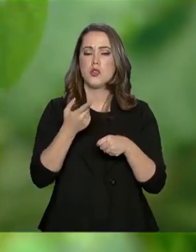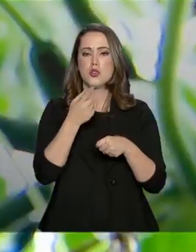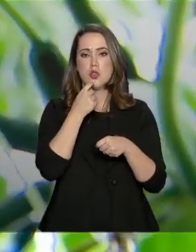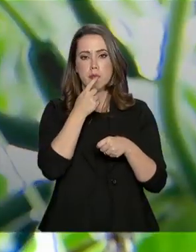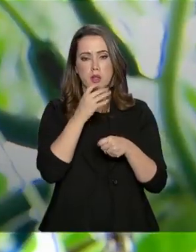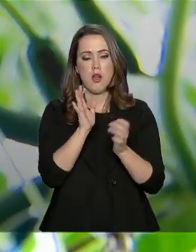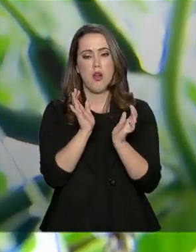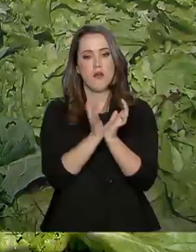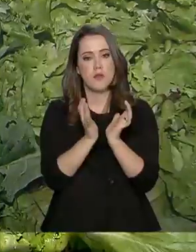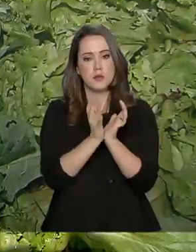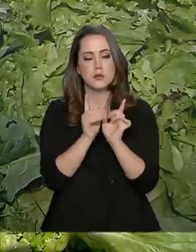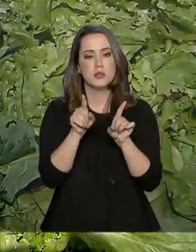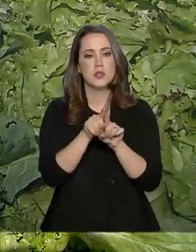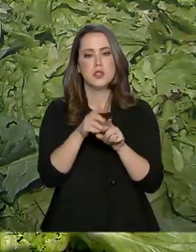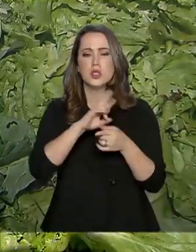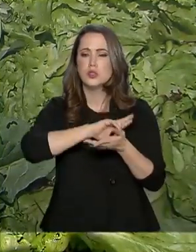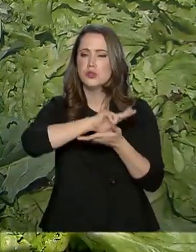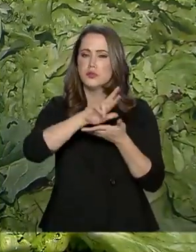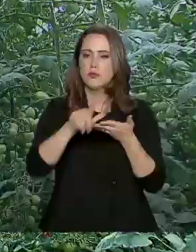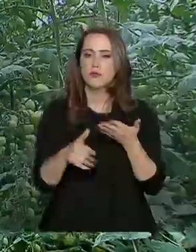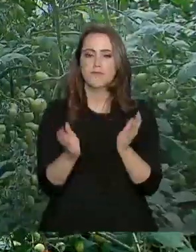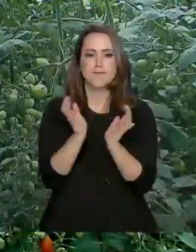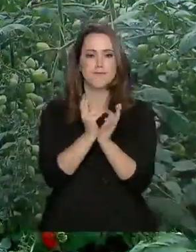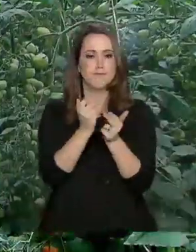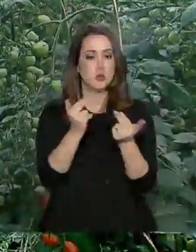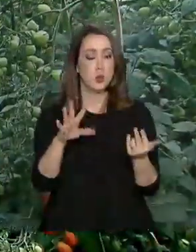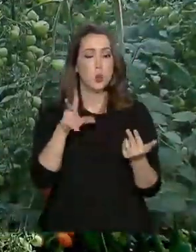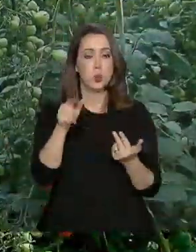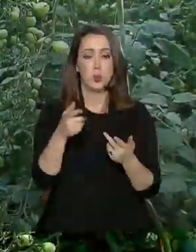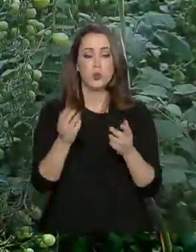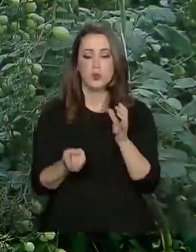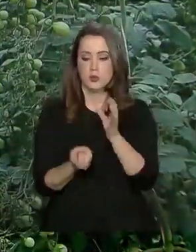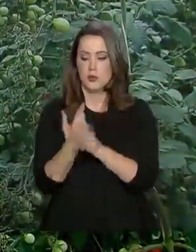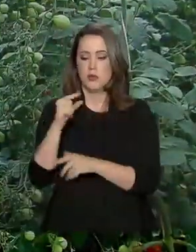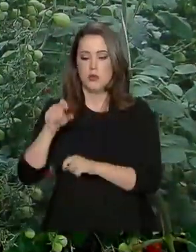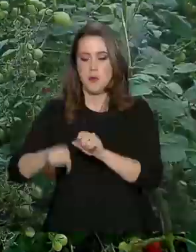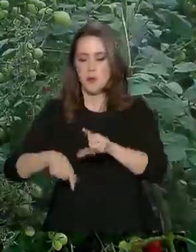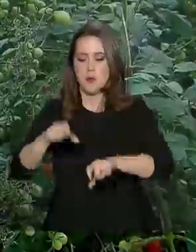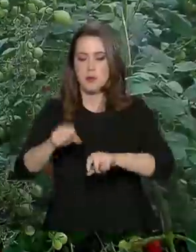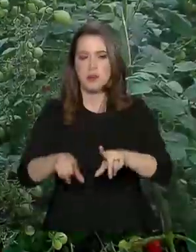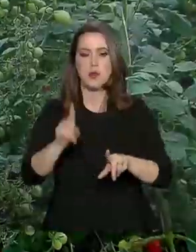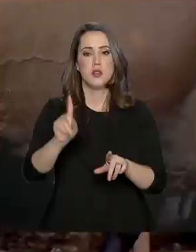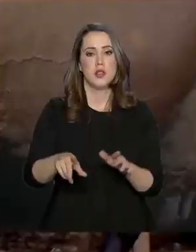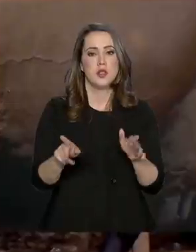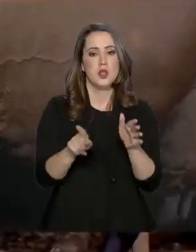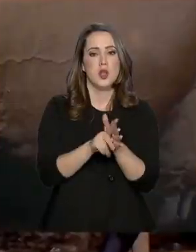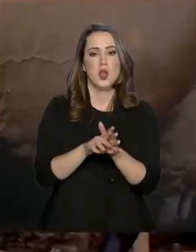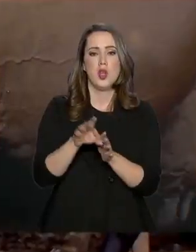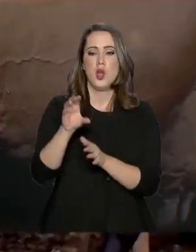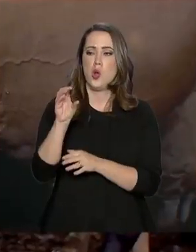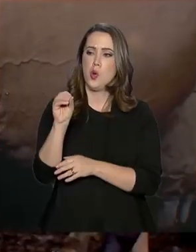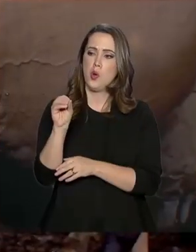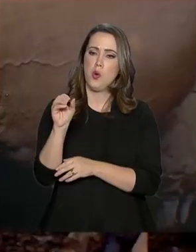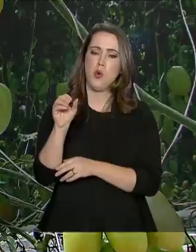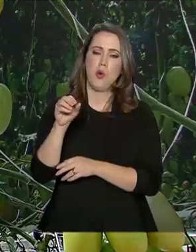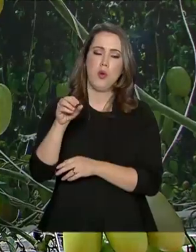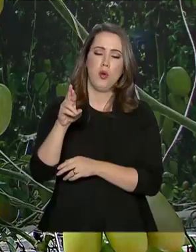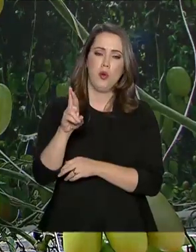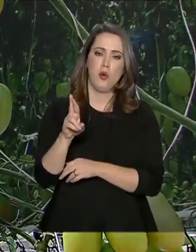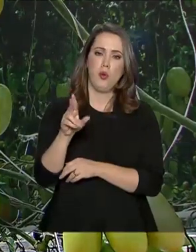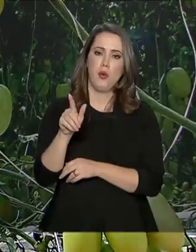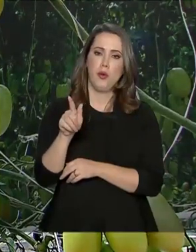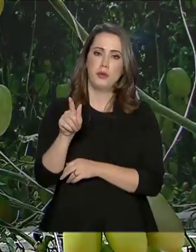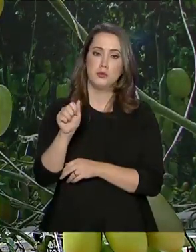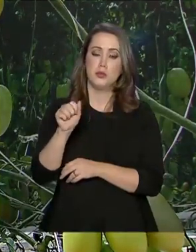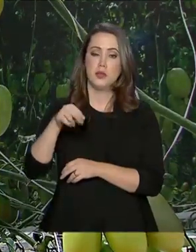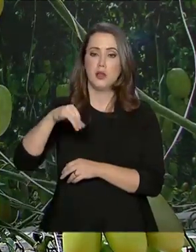berinjela, pepino e outras folhagens. Tudo que se produz aqui é orgânico, inclusive o leite. Há